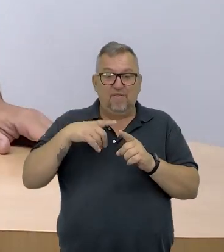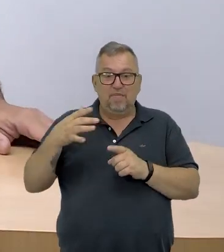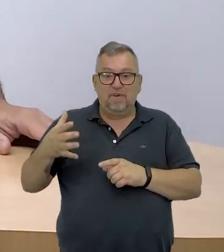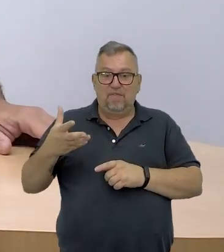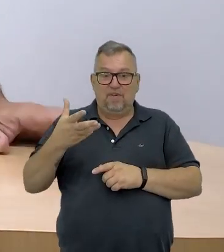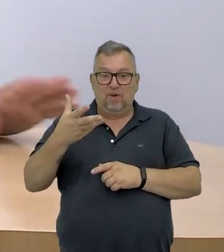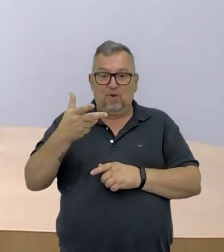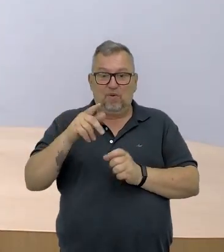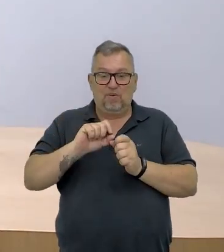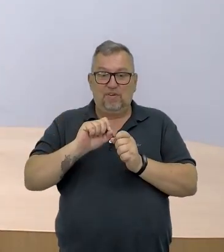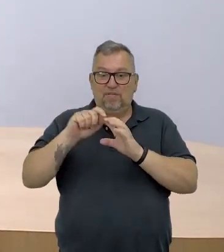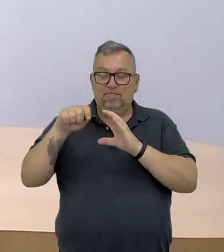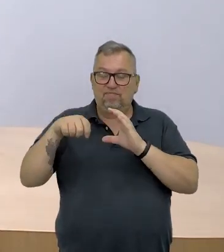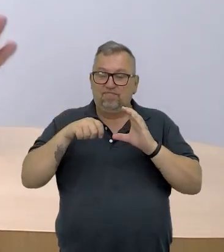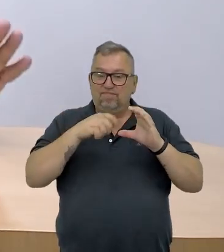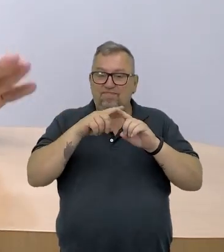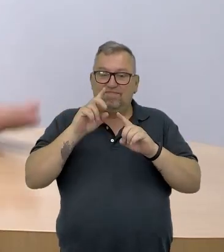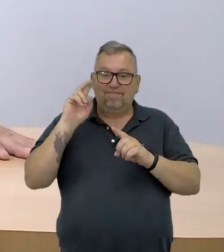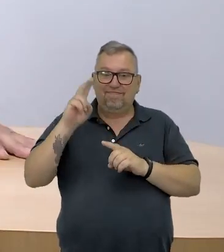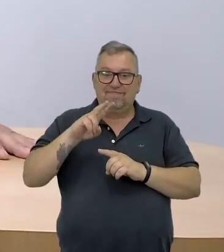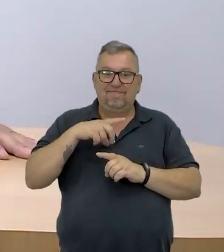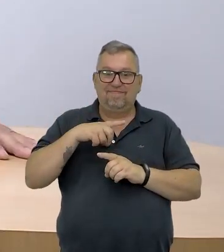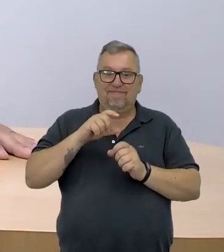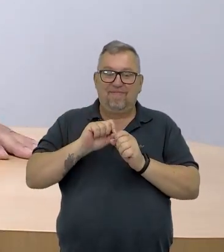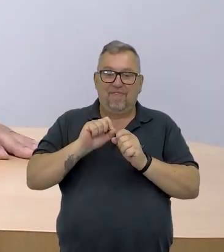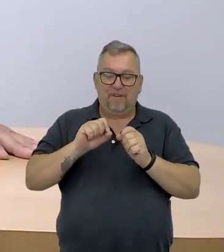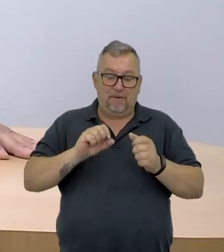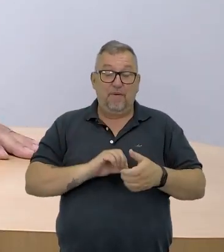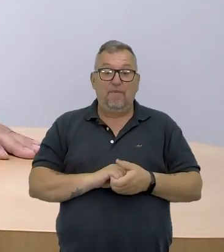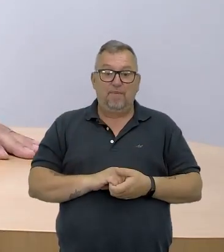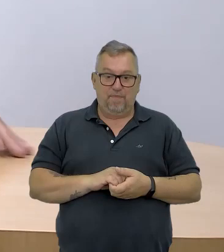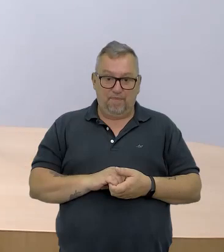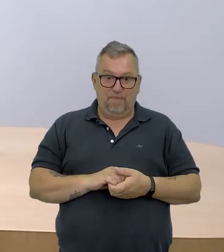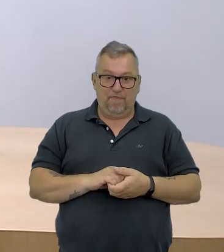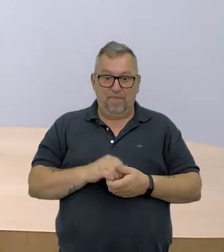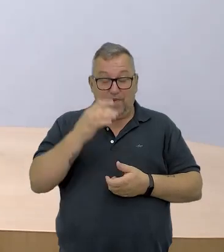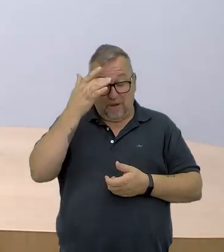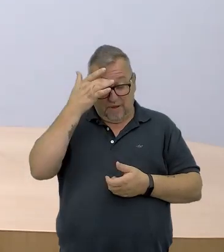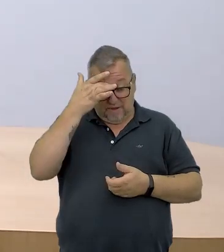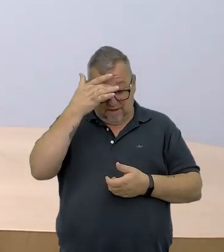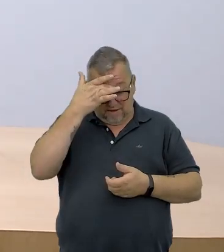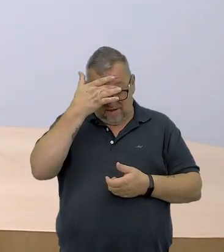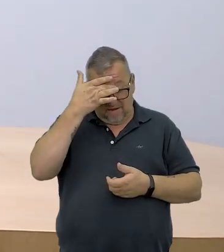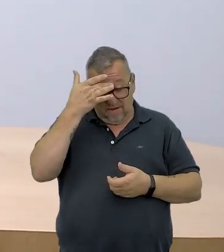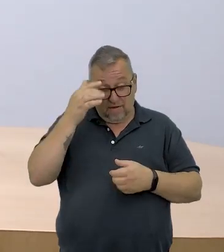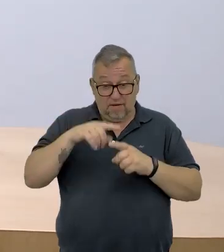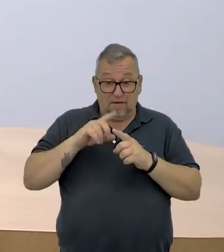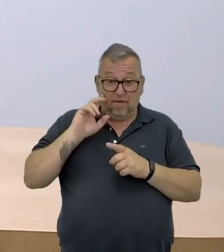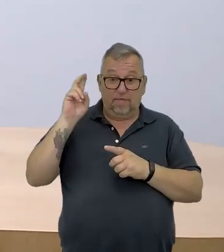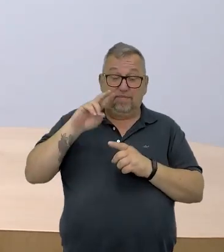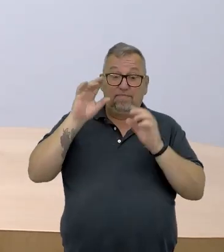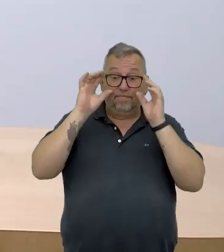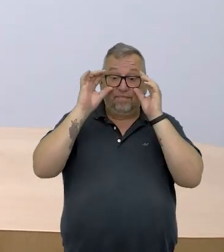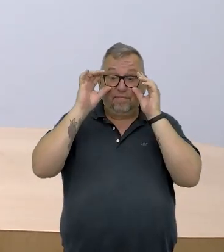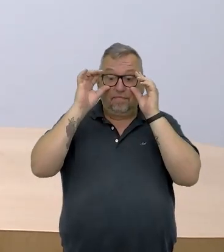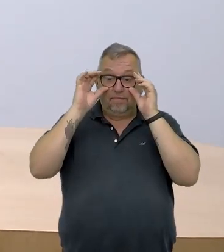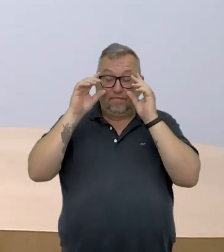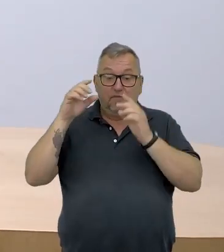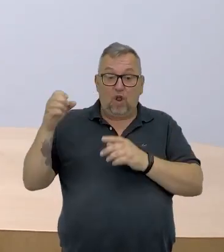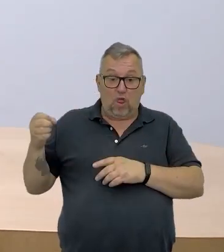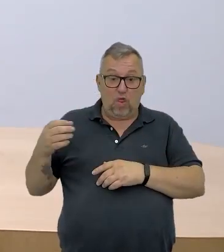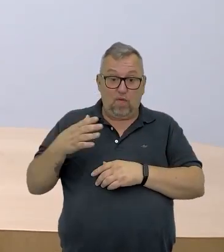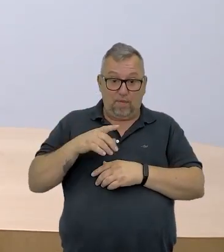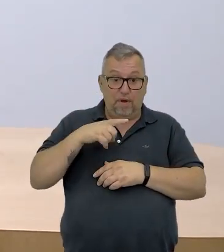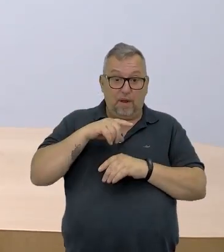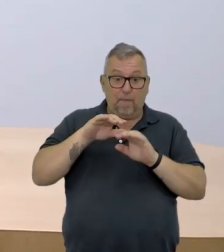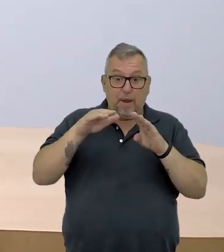né? Que acabou dando alguns paus aí na hora de fazer o upload, tá bom? Então, gente, só para vocês notarem aqui novamente, aqui na